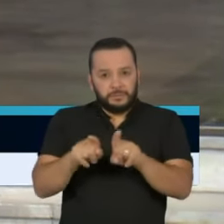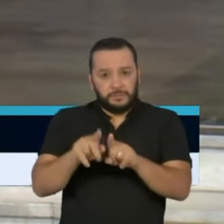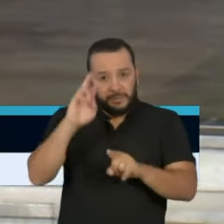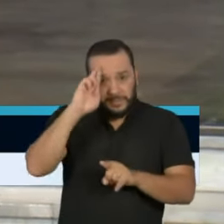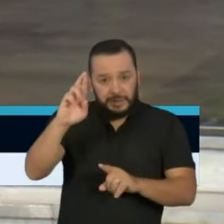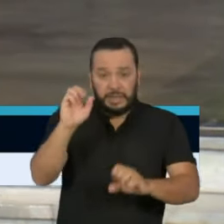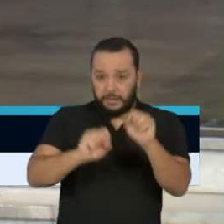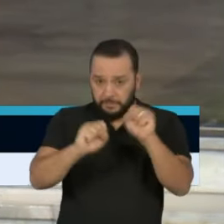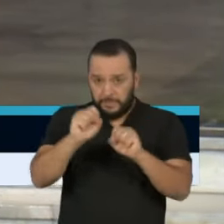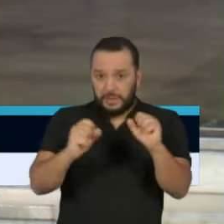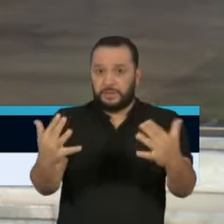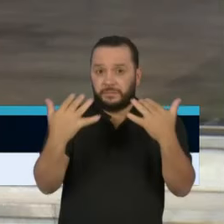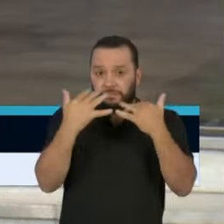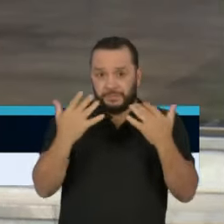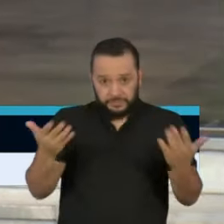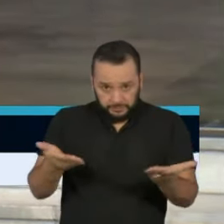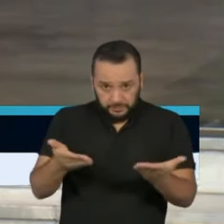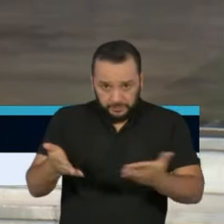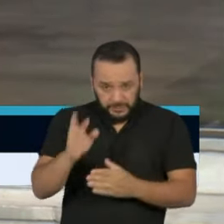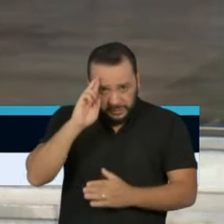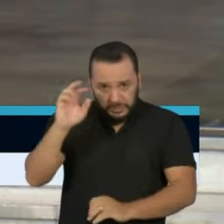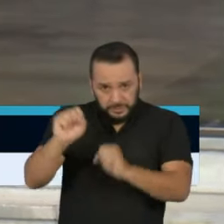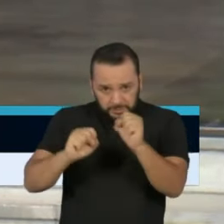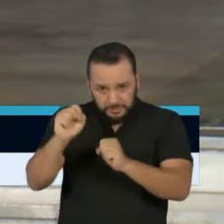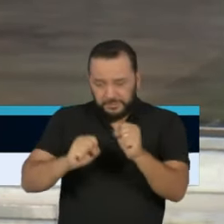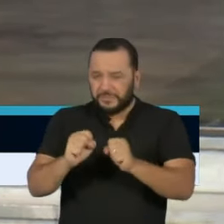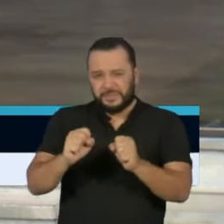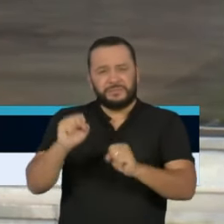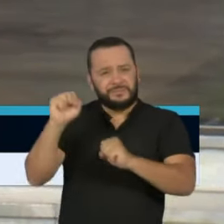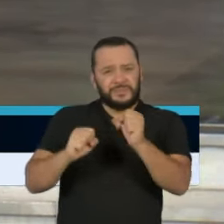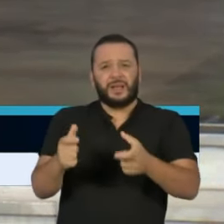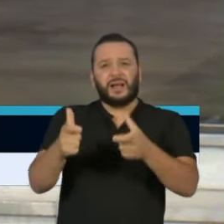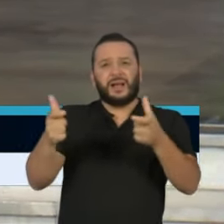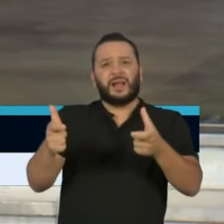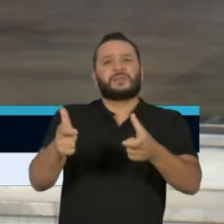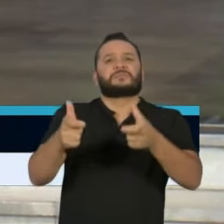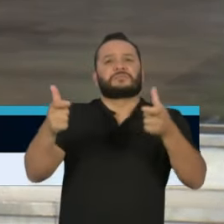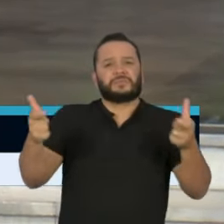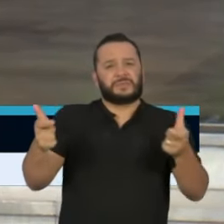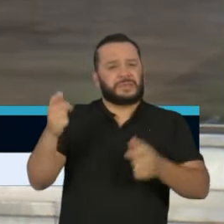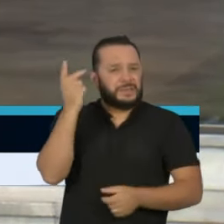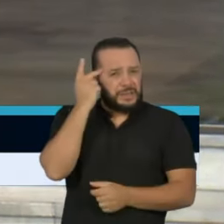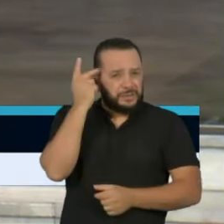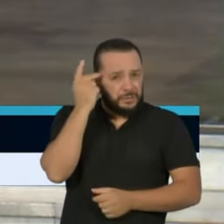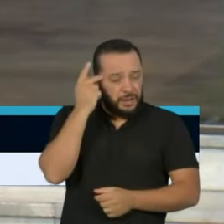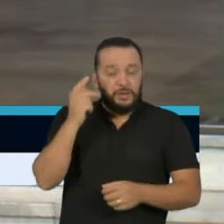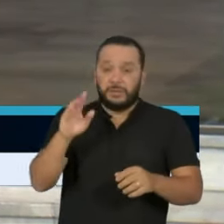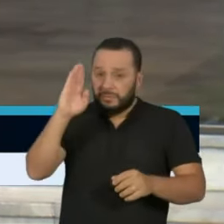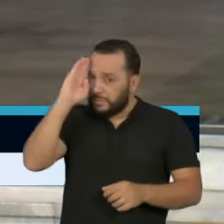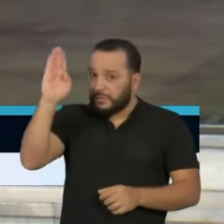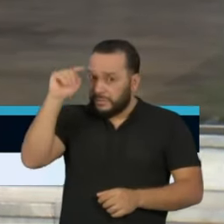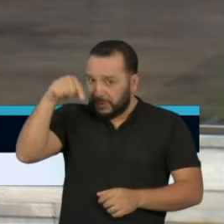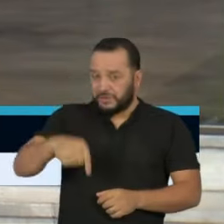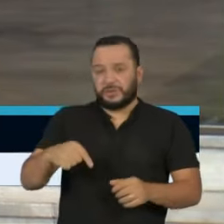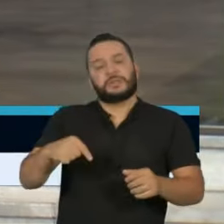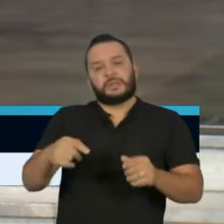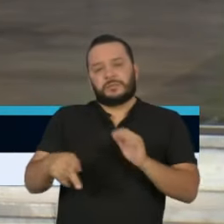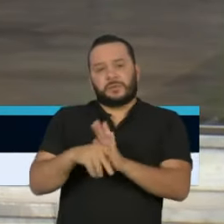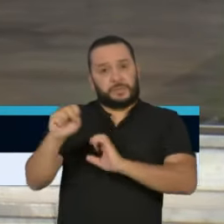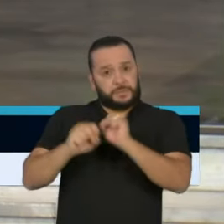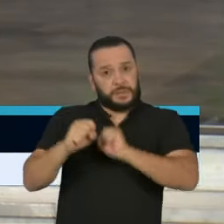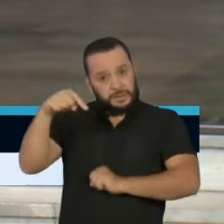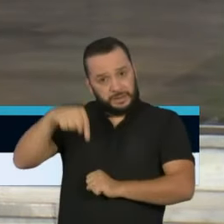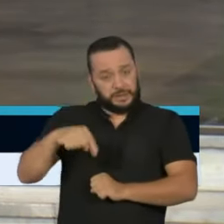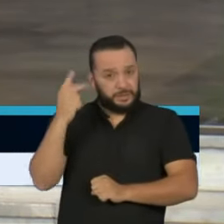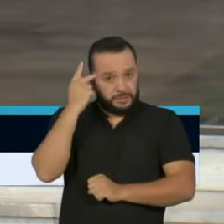que estão nos assistindo nesse momento, médios e grandes empresários, de São Paulo principalmente, por